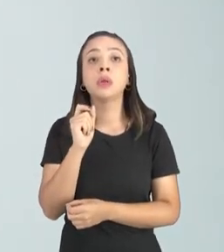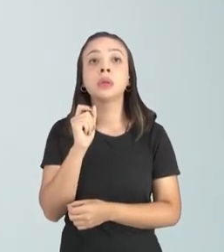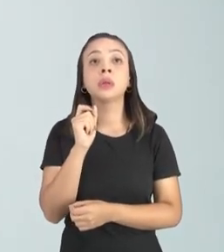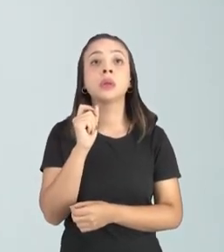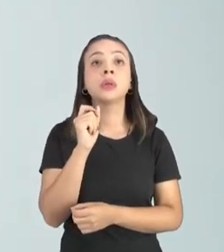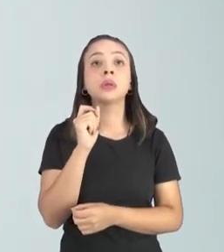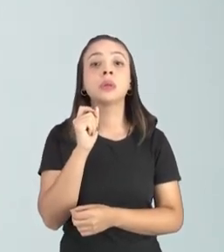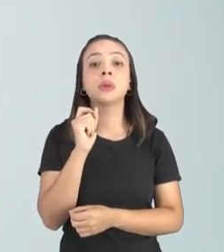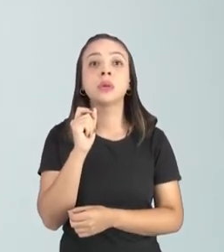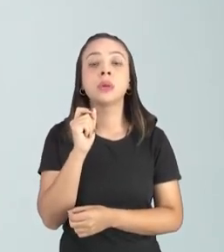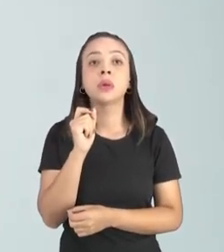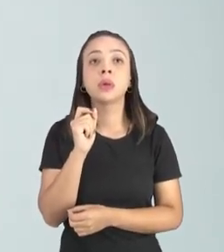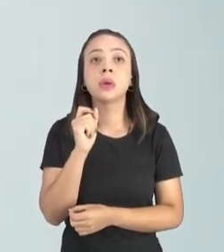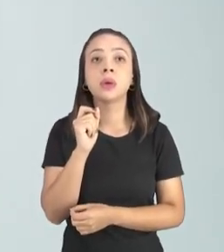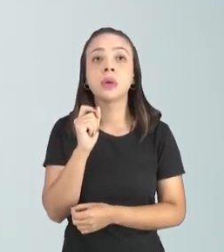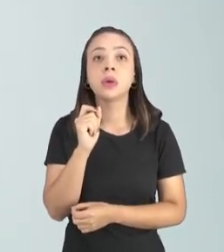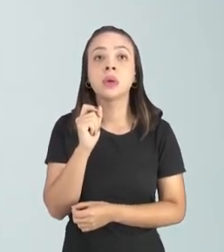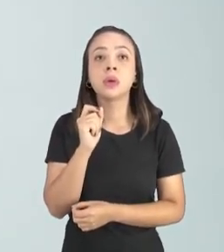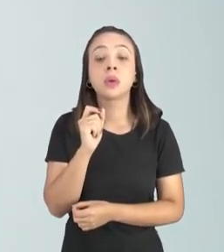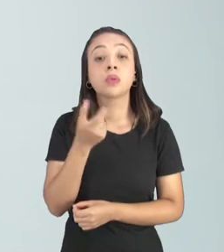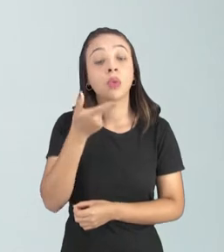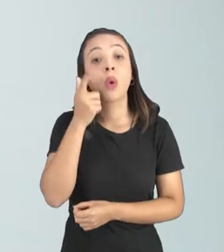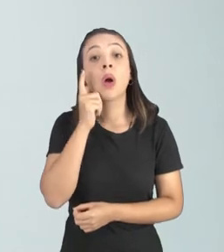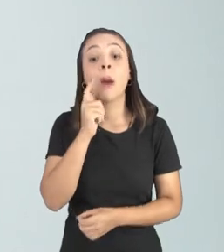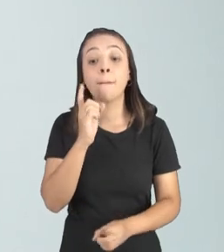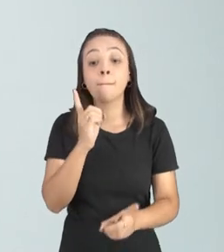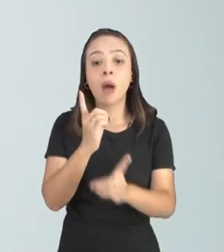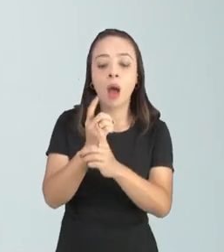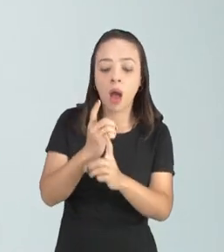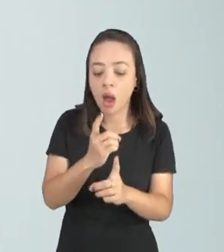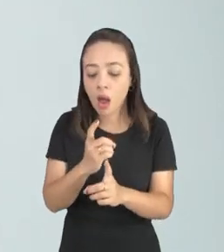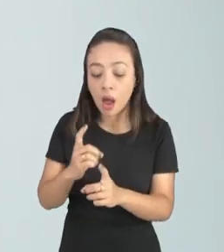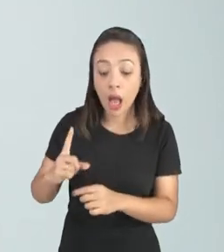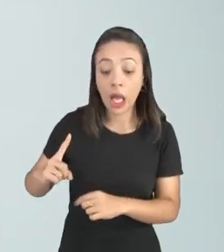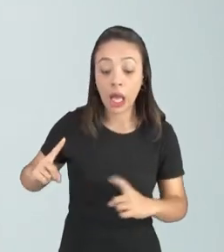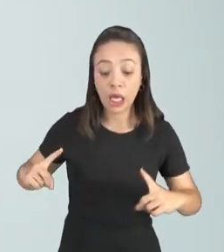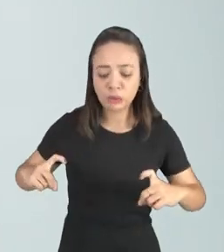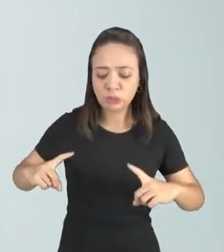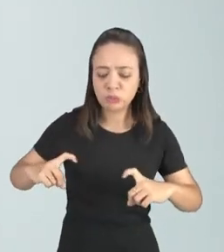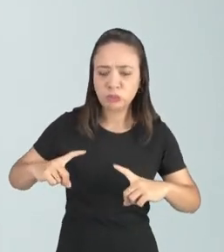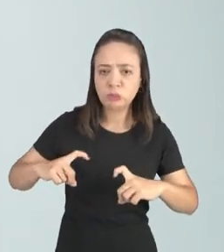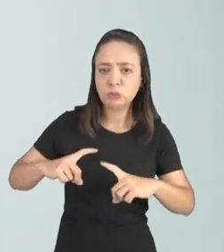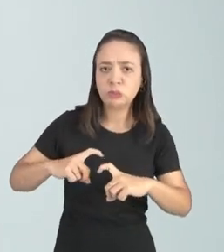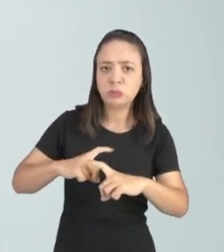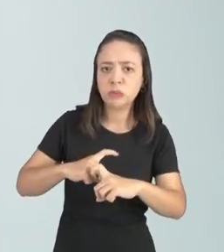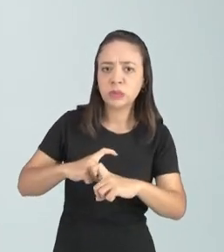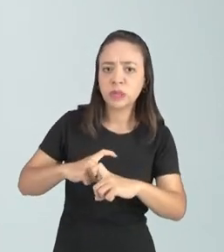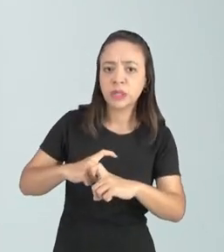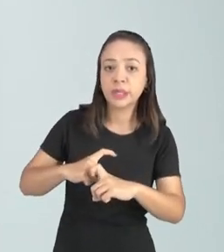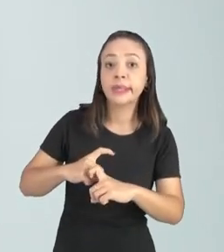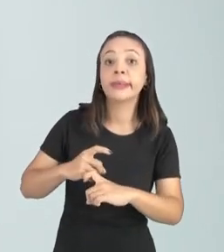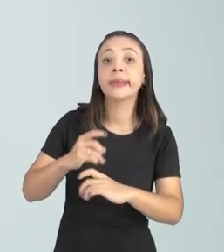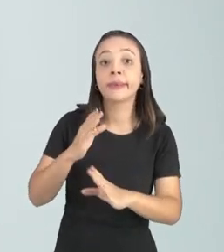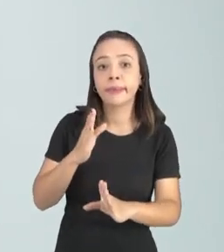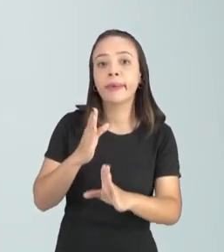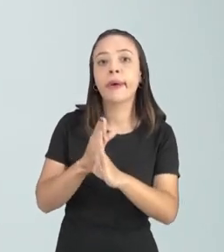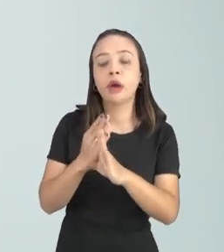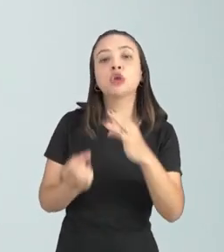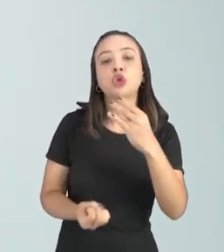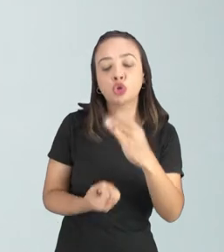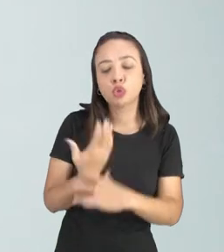instrumentos como microscópio conseguiu identificar a bactéria causadora da doença que é a micro bactéria tuberculose